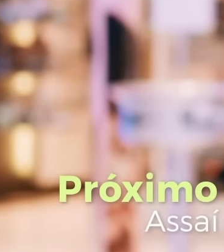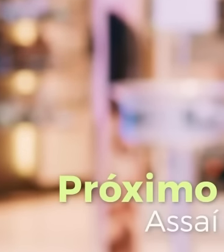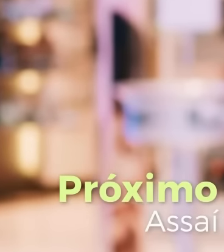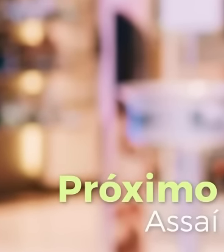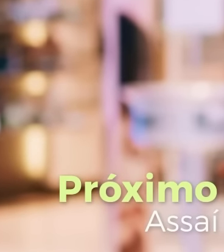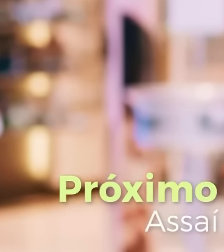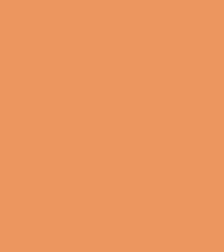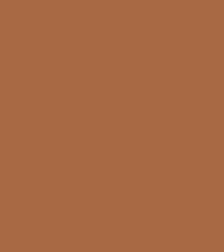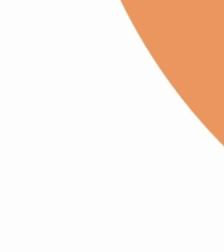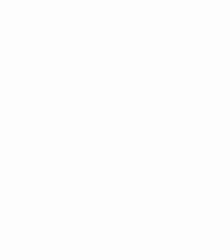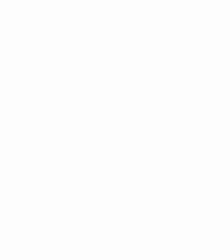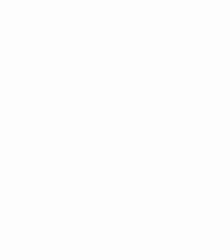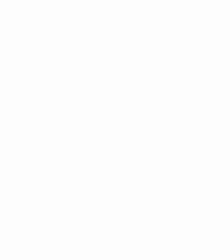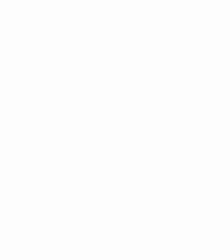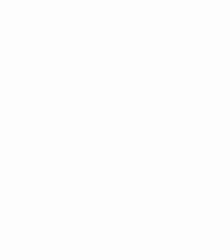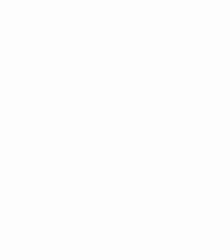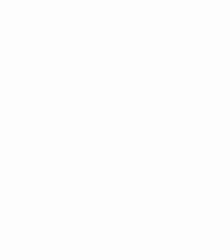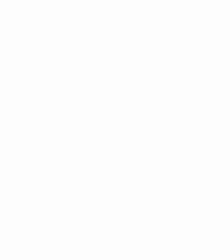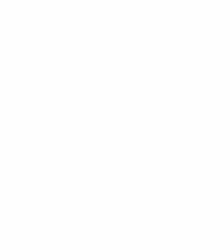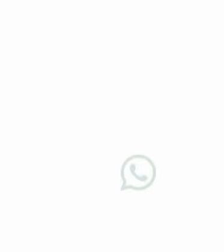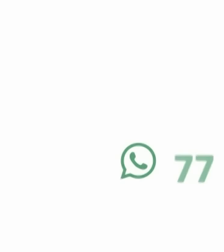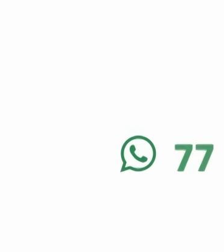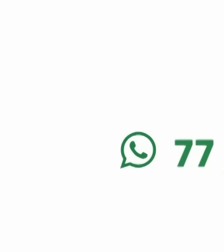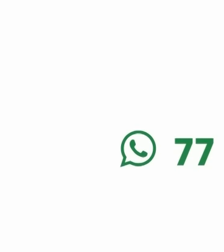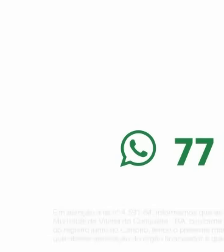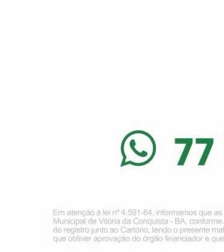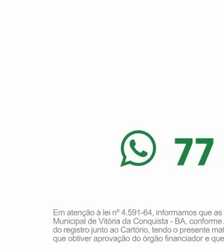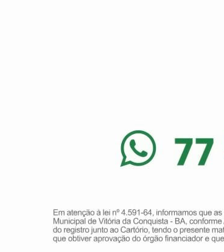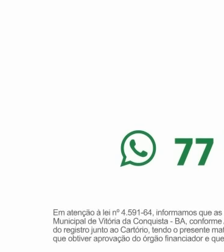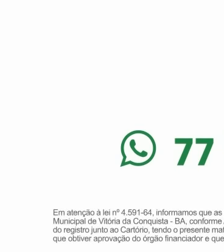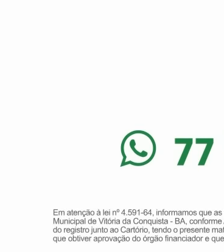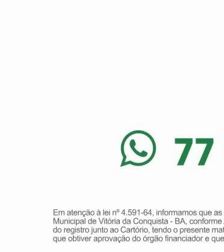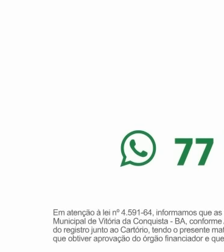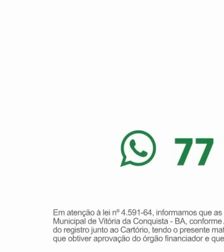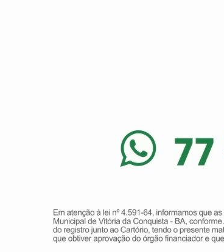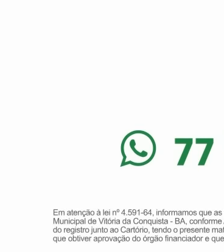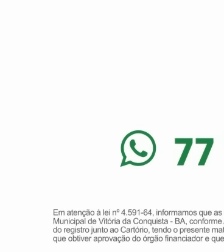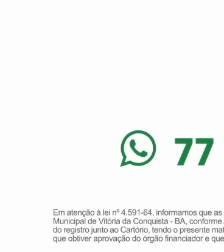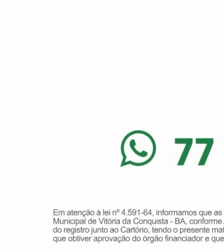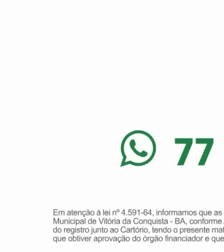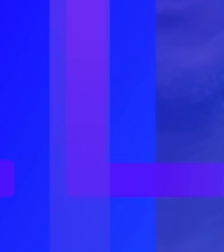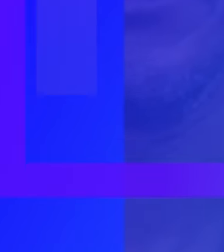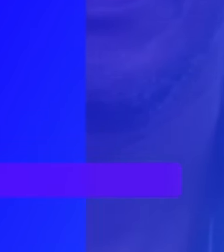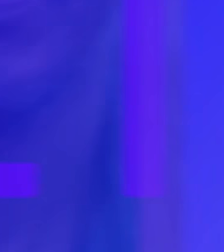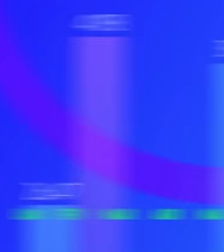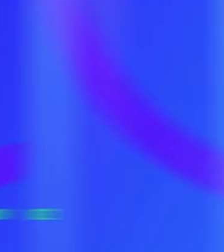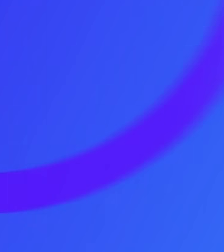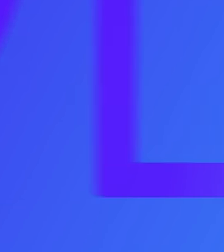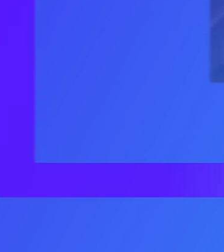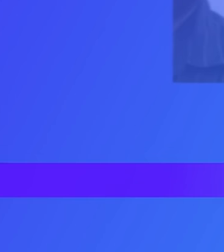Conquista Sul. Residencial Jatobar. É aqui que a sua família merece morar.